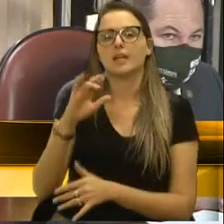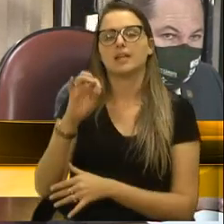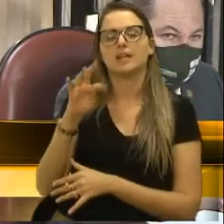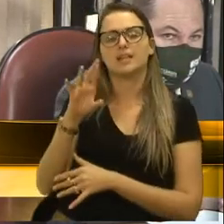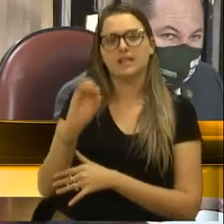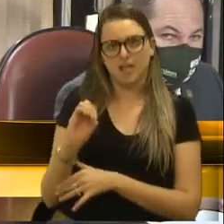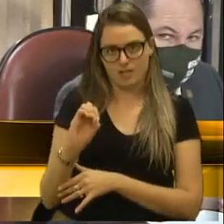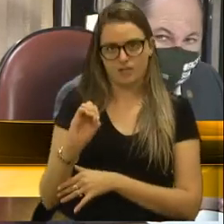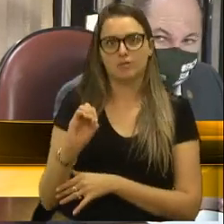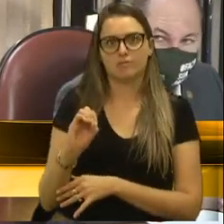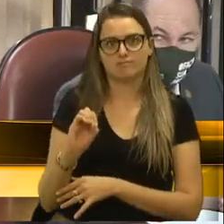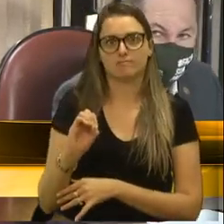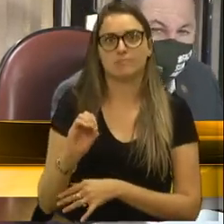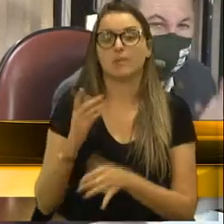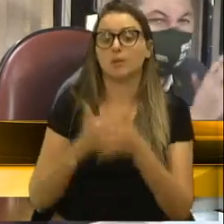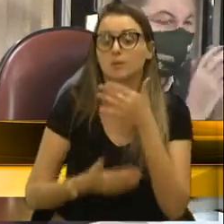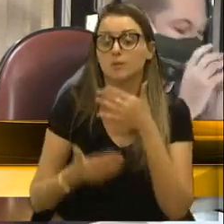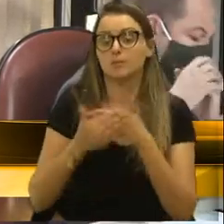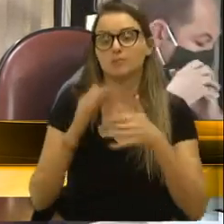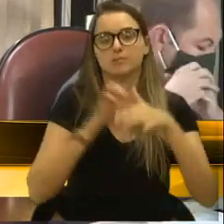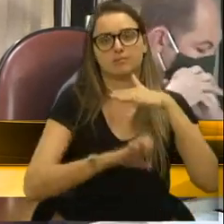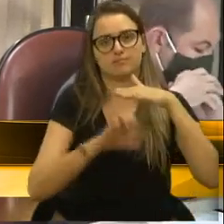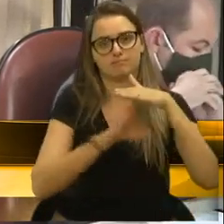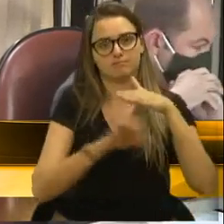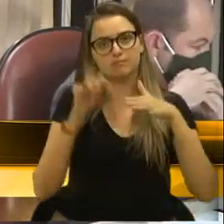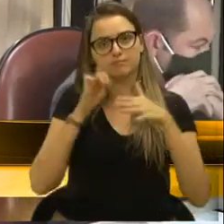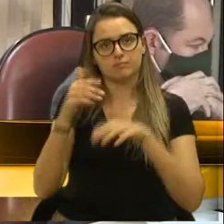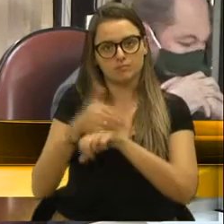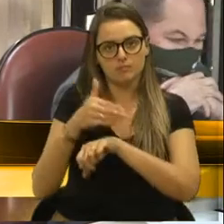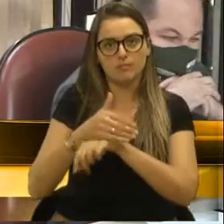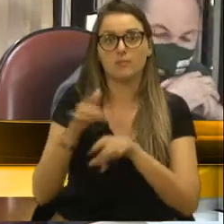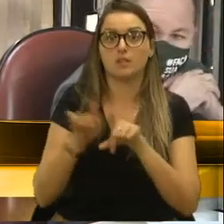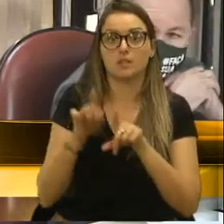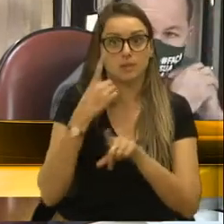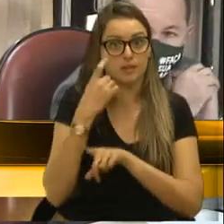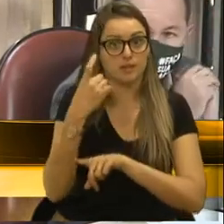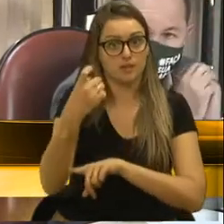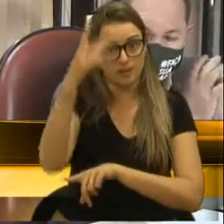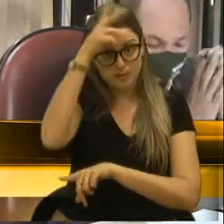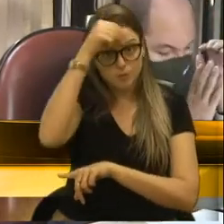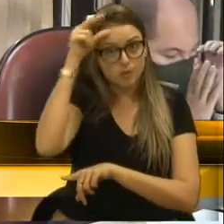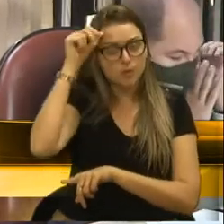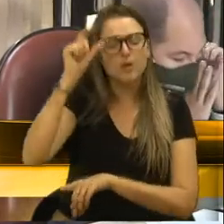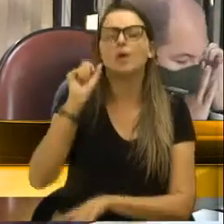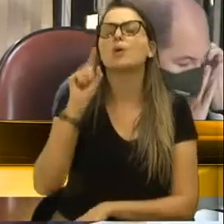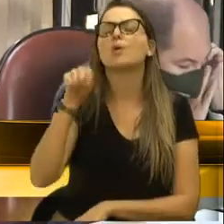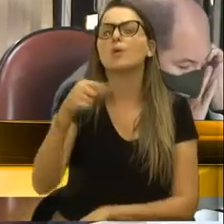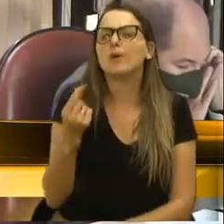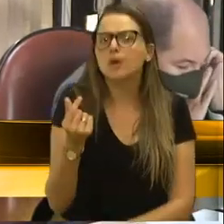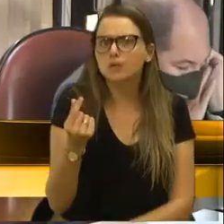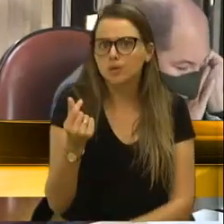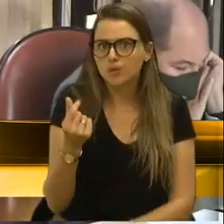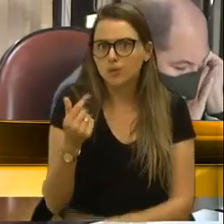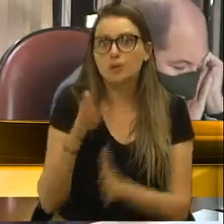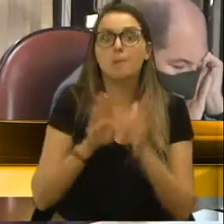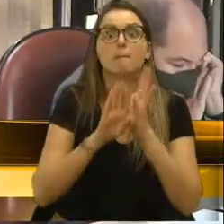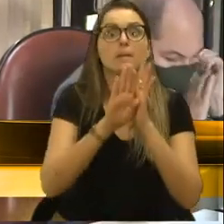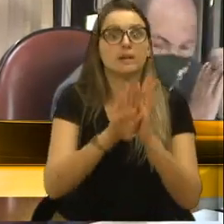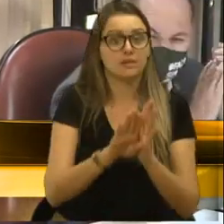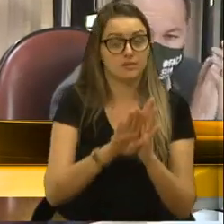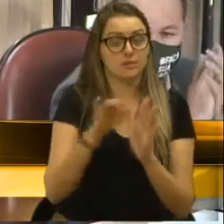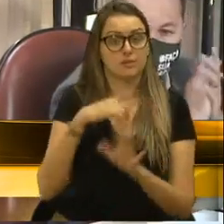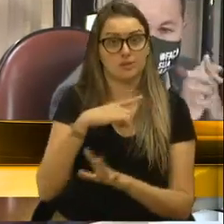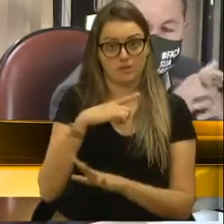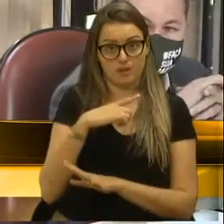para que realmente todas as empresas, e também com interesse público, a gente vai ter que ver, sim, qual é o custo e benefício que realmente